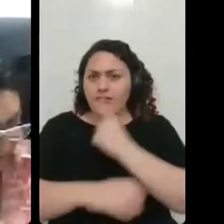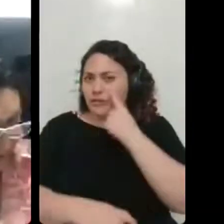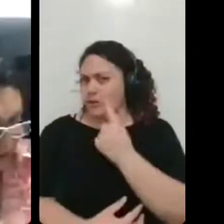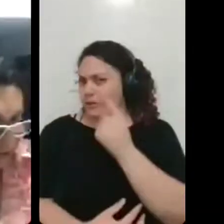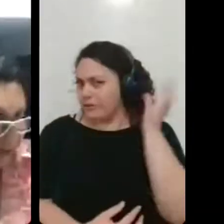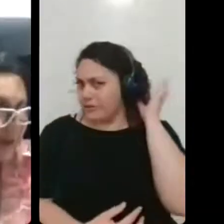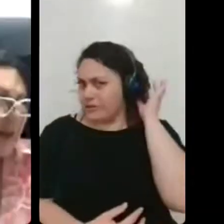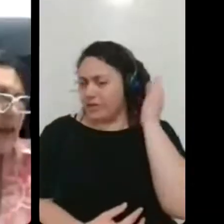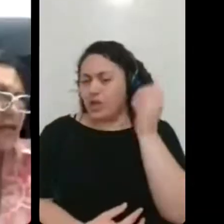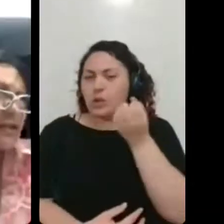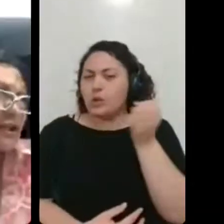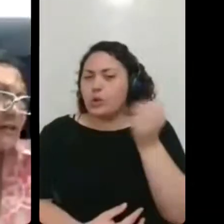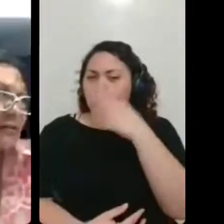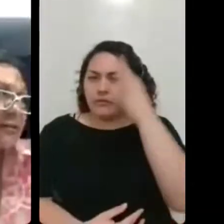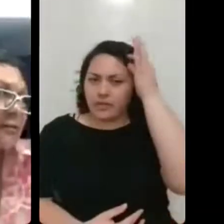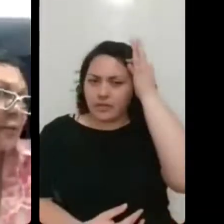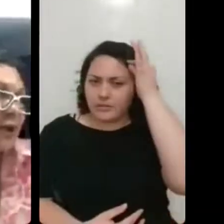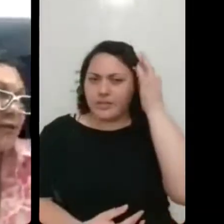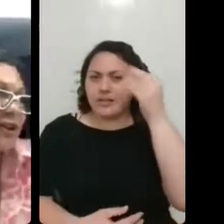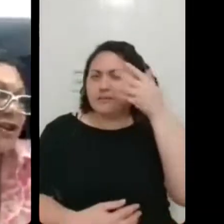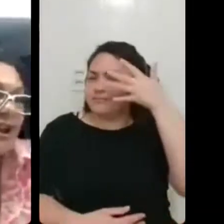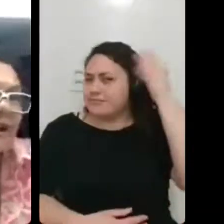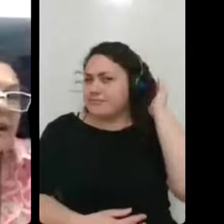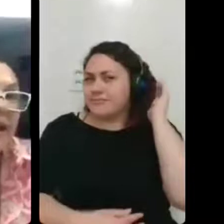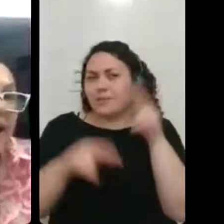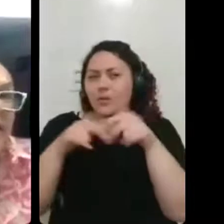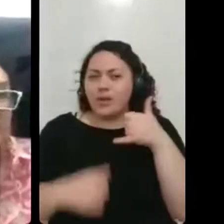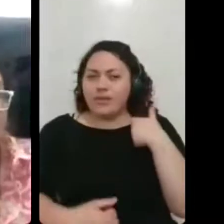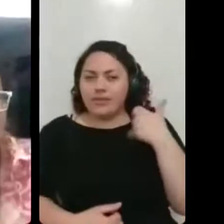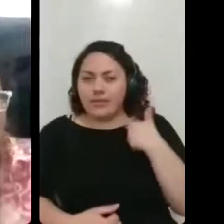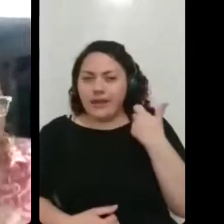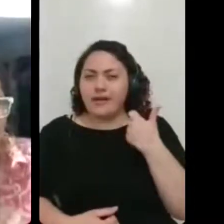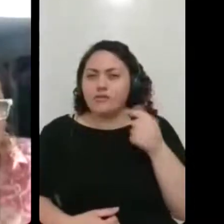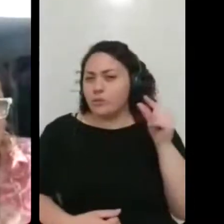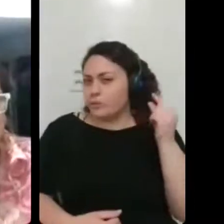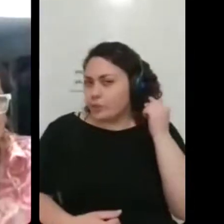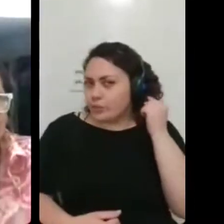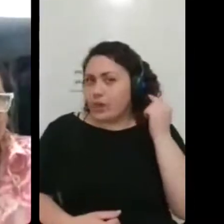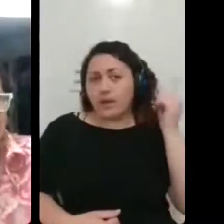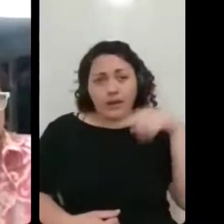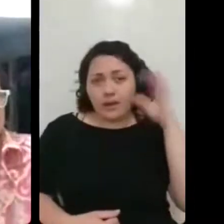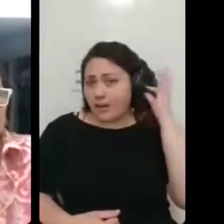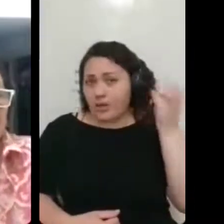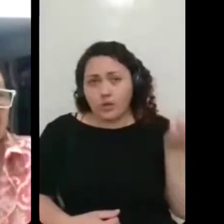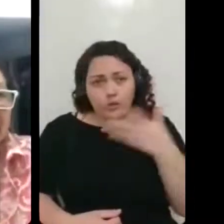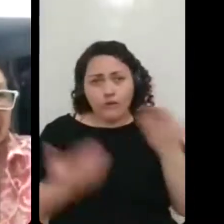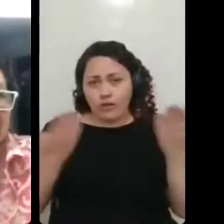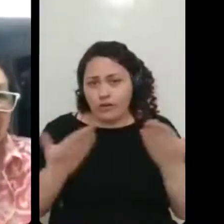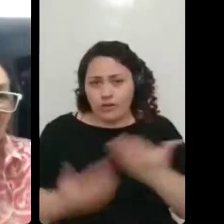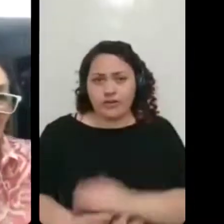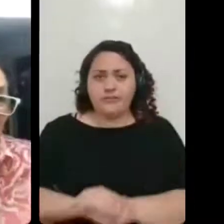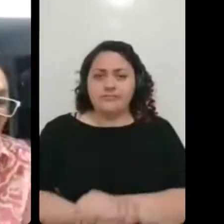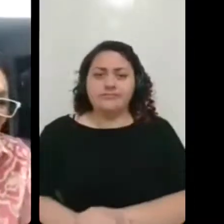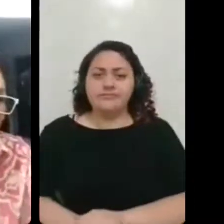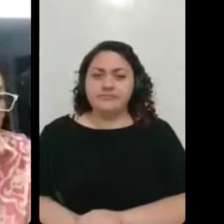mexado da idade, mexado do pouquinho que tinha aqui, é todo o meu cabelo novo, né? E,